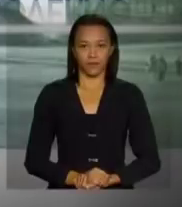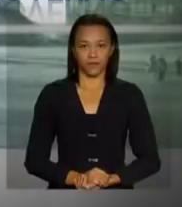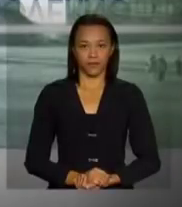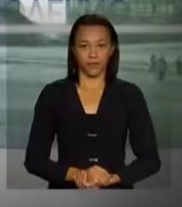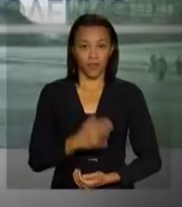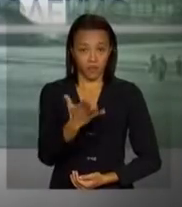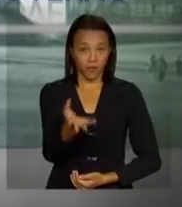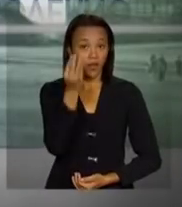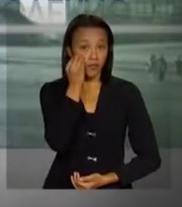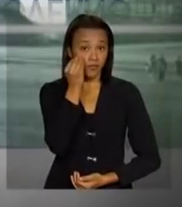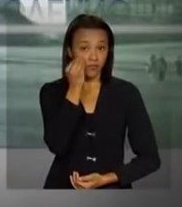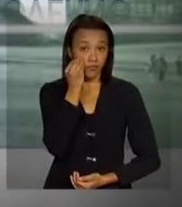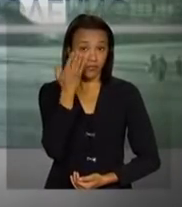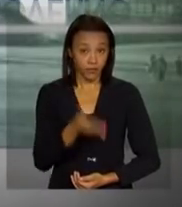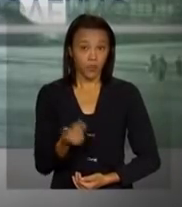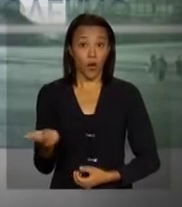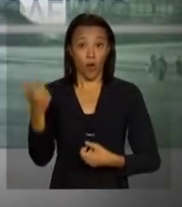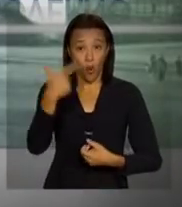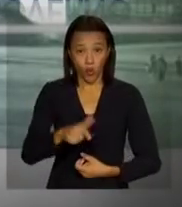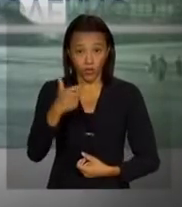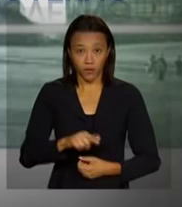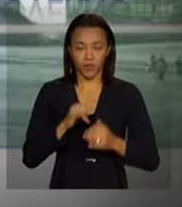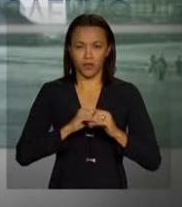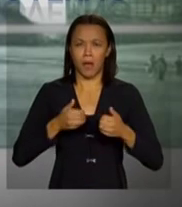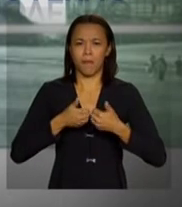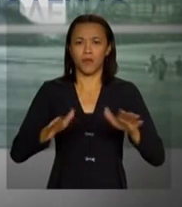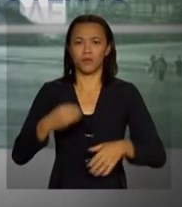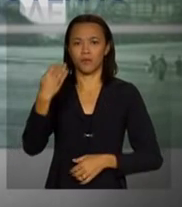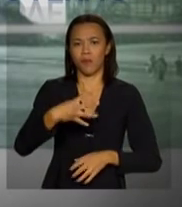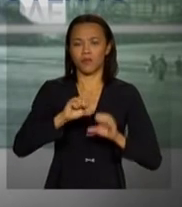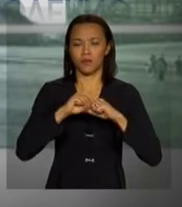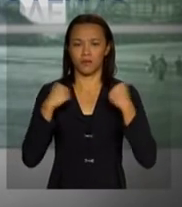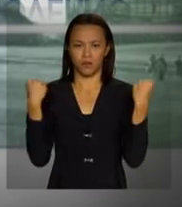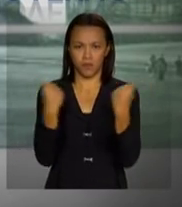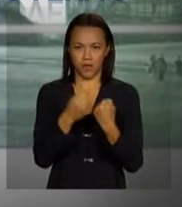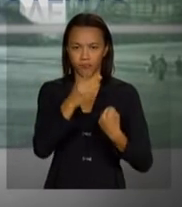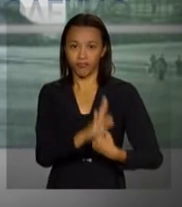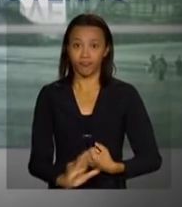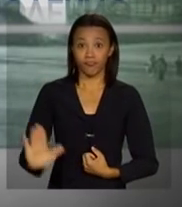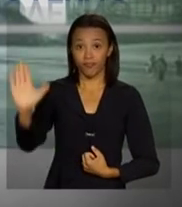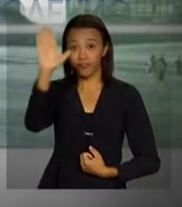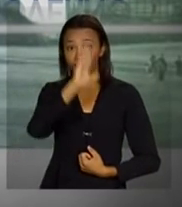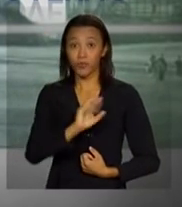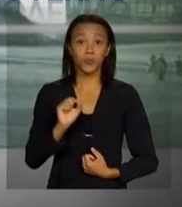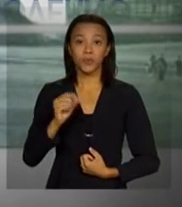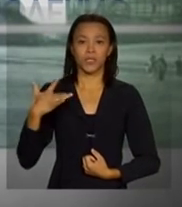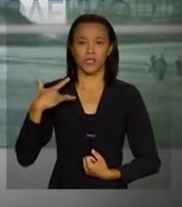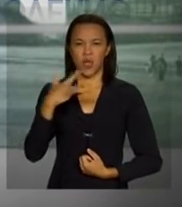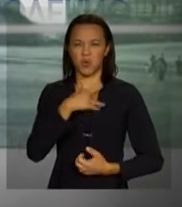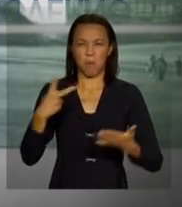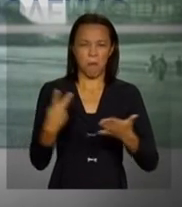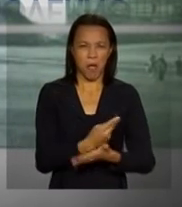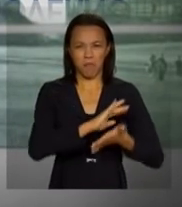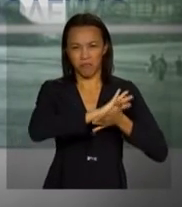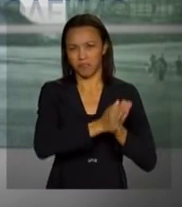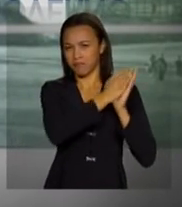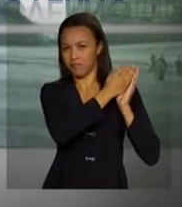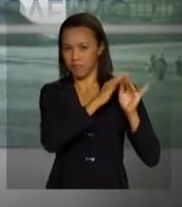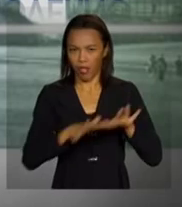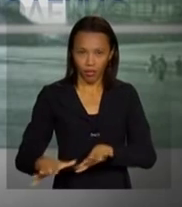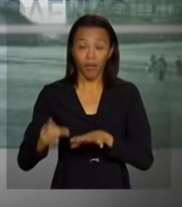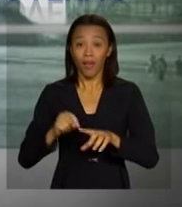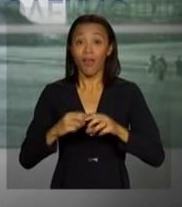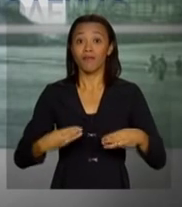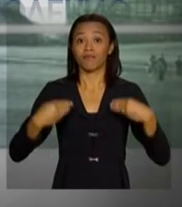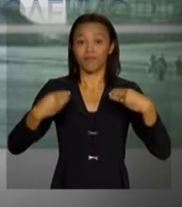Você acompanhou a reapresentação da abertura do 4º Seminário Nacional sobre Saúde em Desastres, realizado pelo